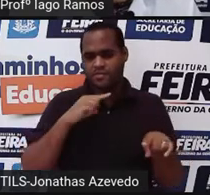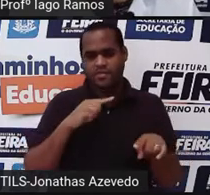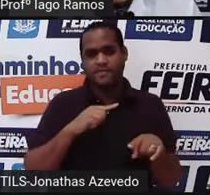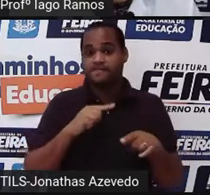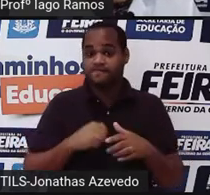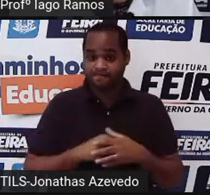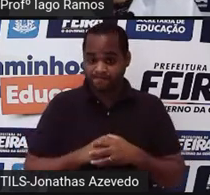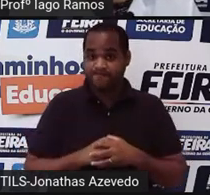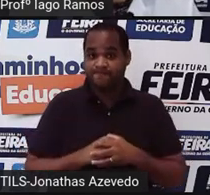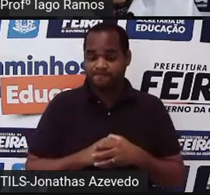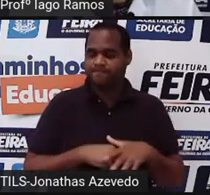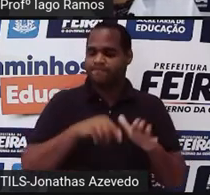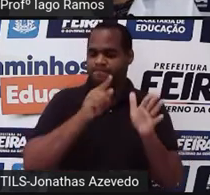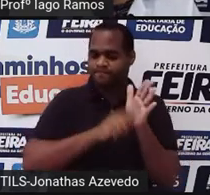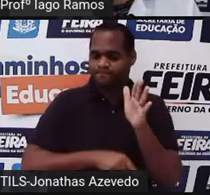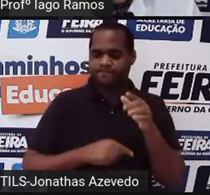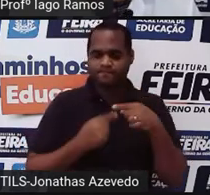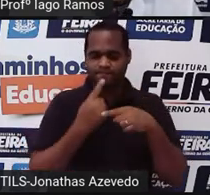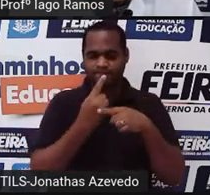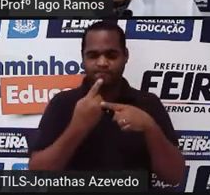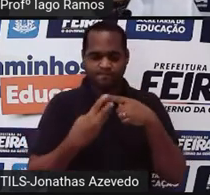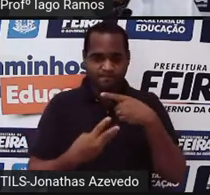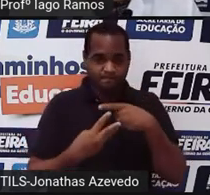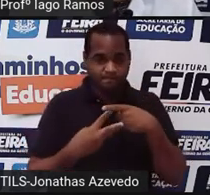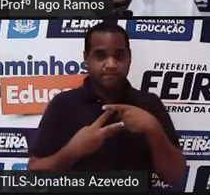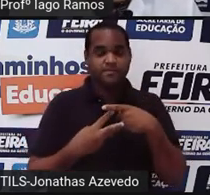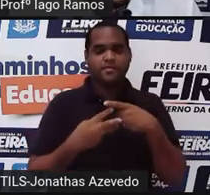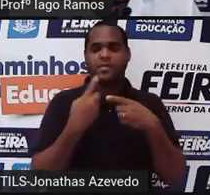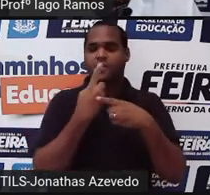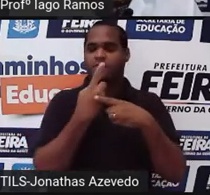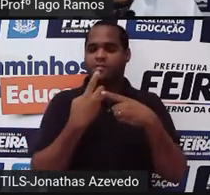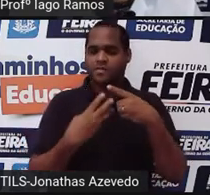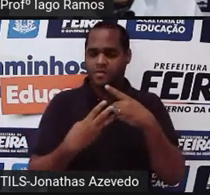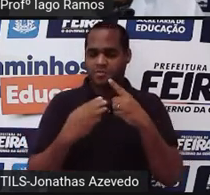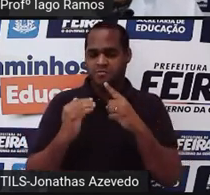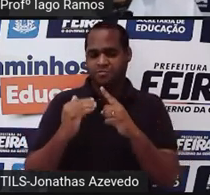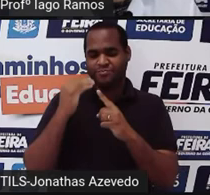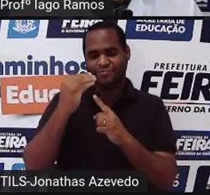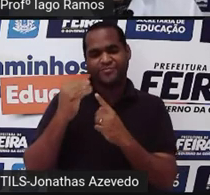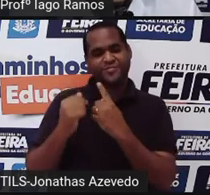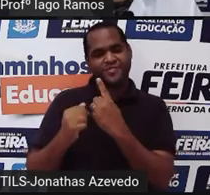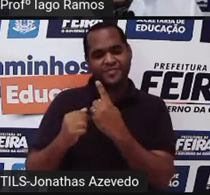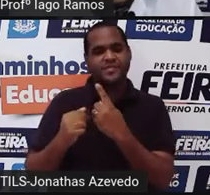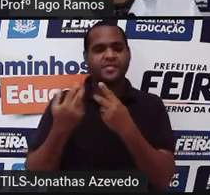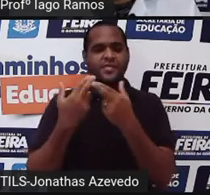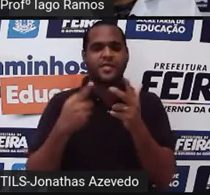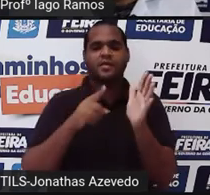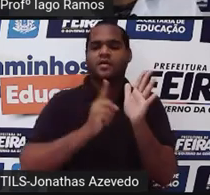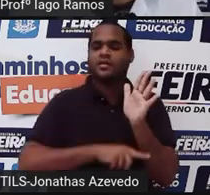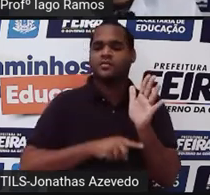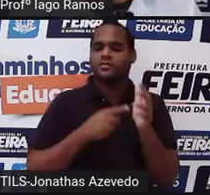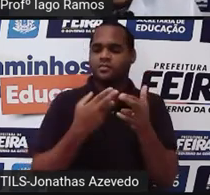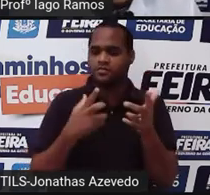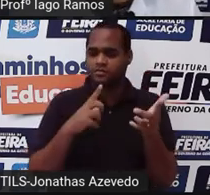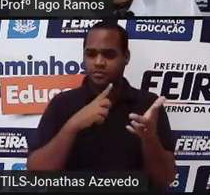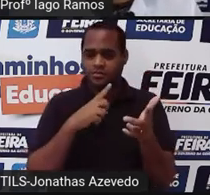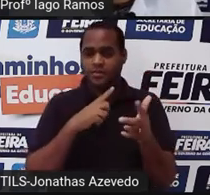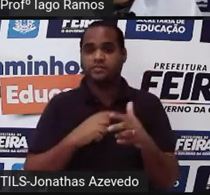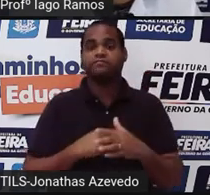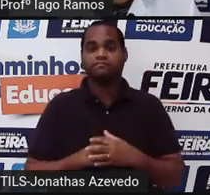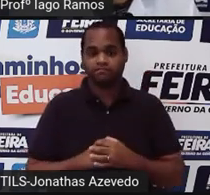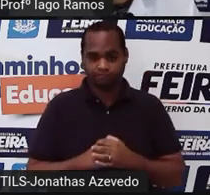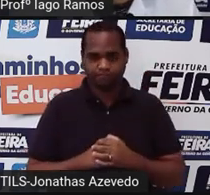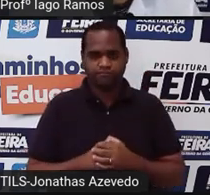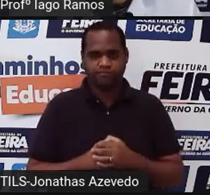Essa fração negativa de um terço elevado a um. É a própria fração negativa de um terço, tá? Vai dar